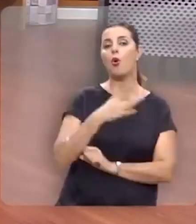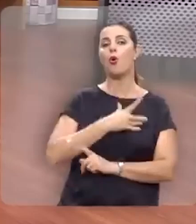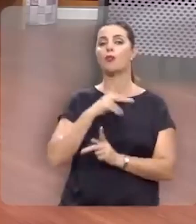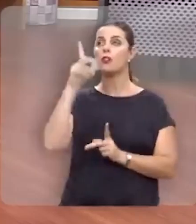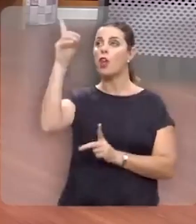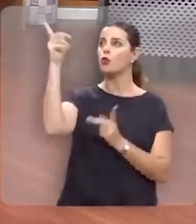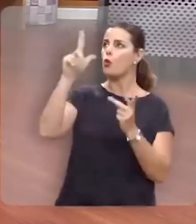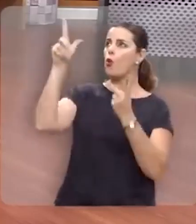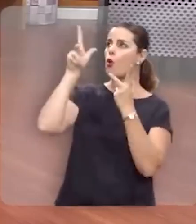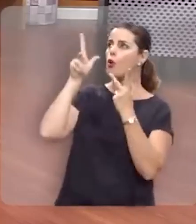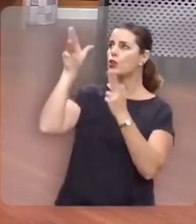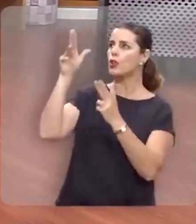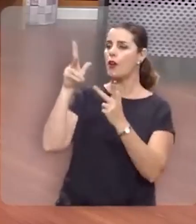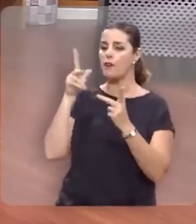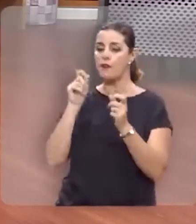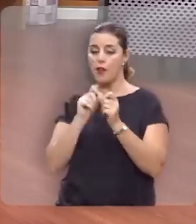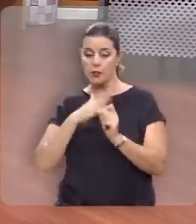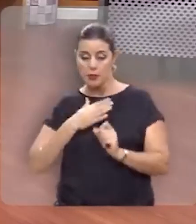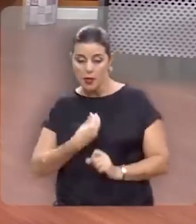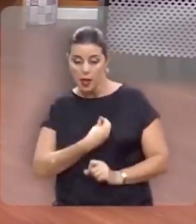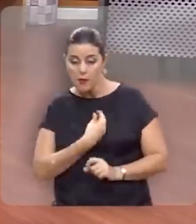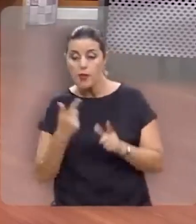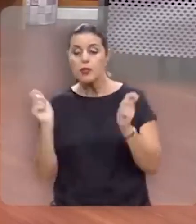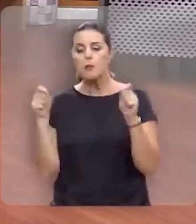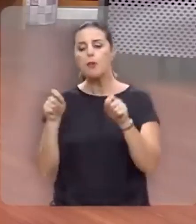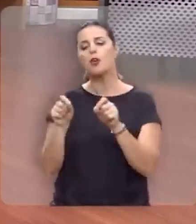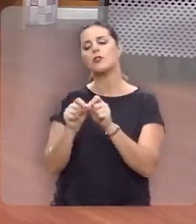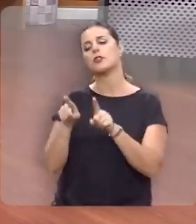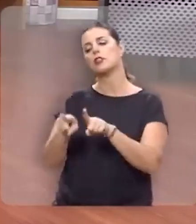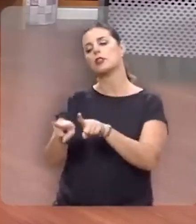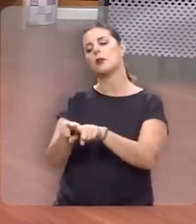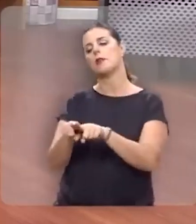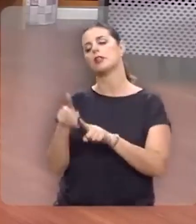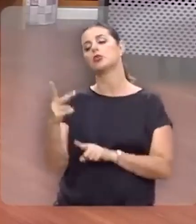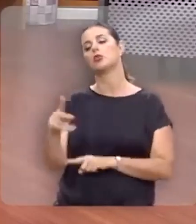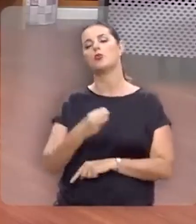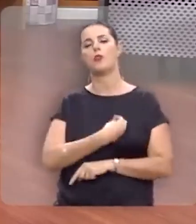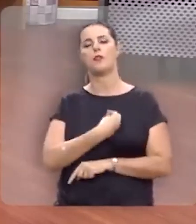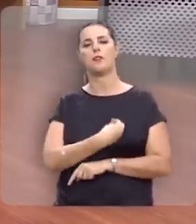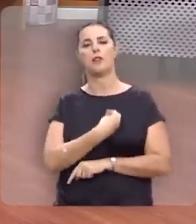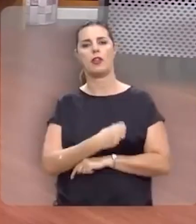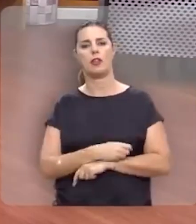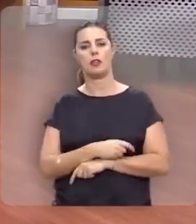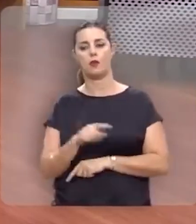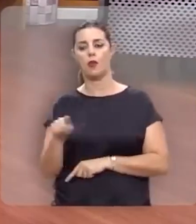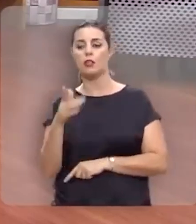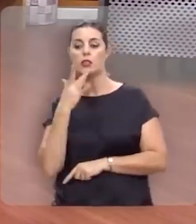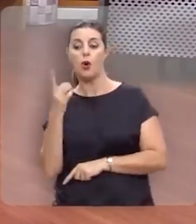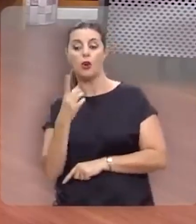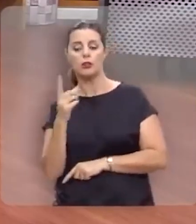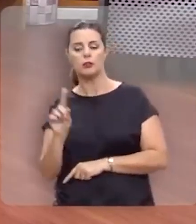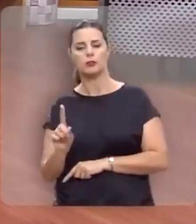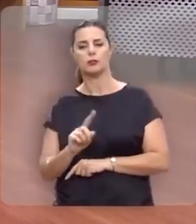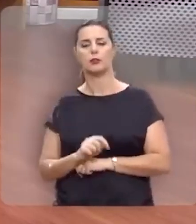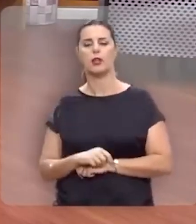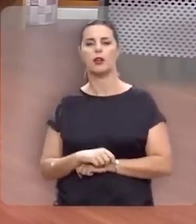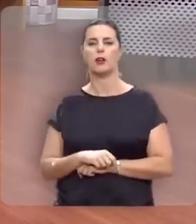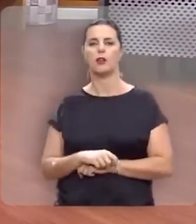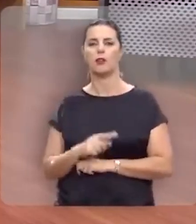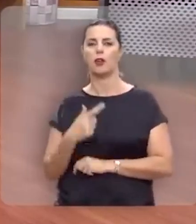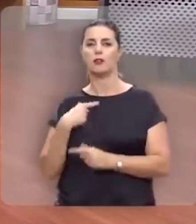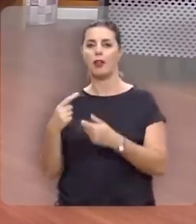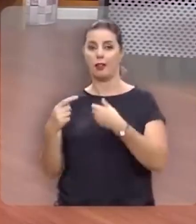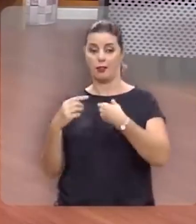mesmo Deus. Ele fez na minha vida. e Ele é poderoso para fazer também na sua vida. E você, então, não é apenas alvo do